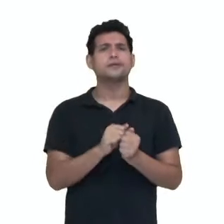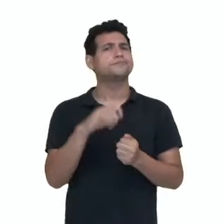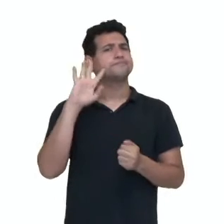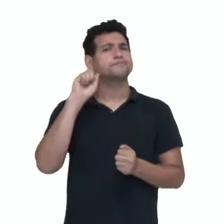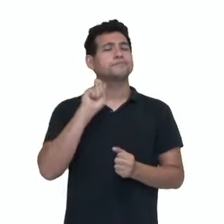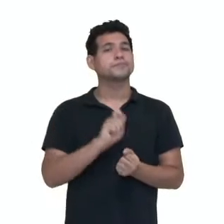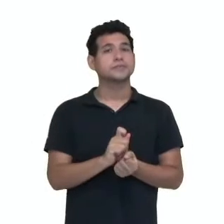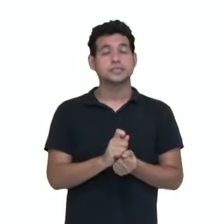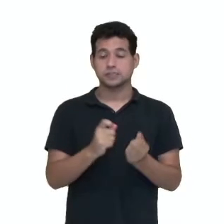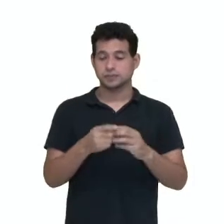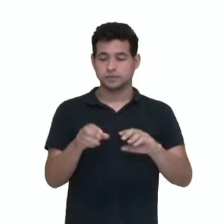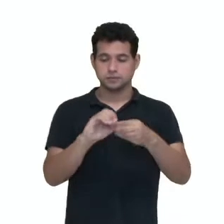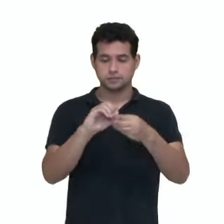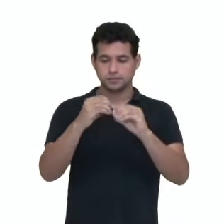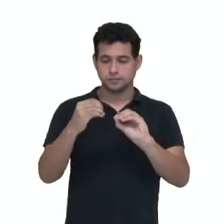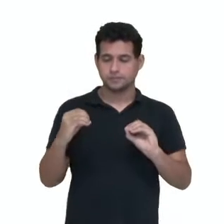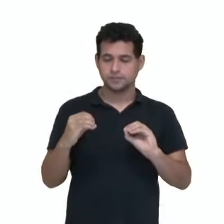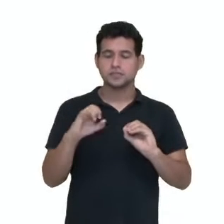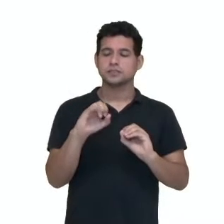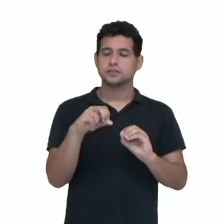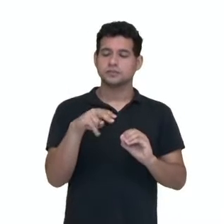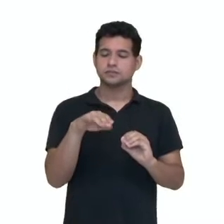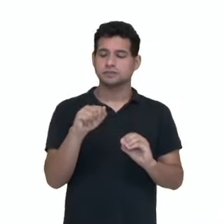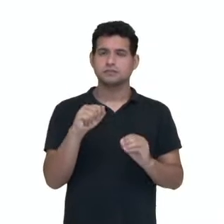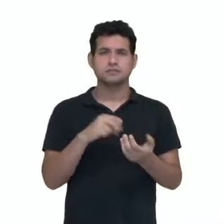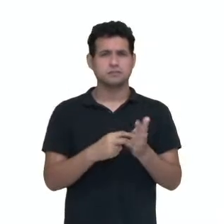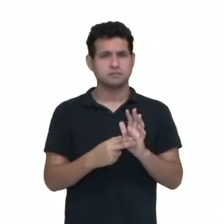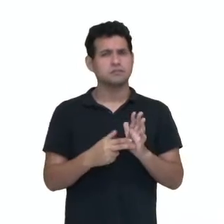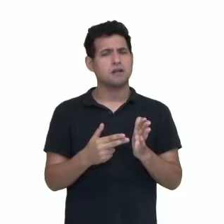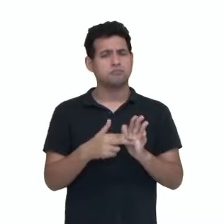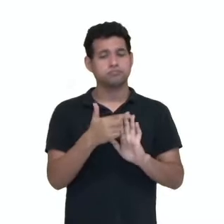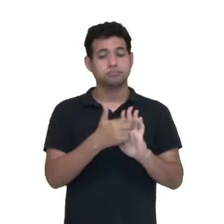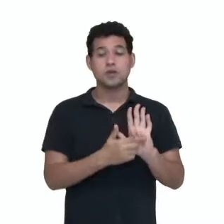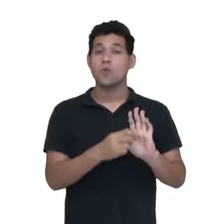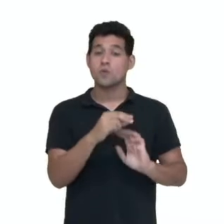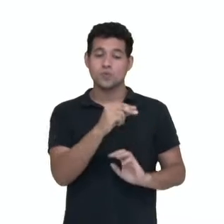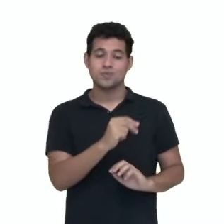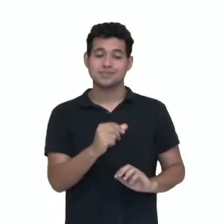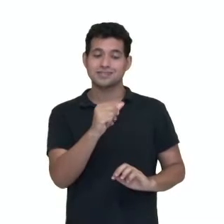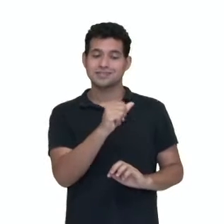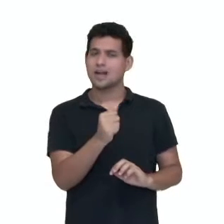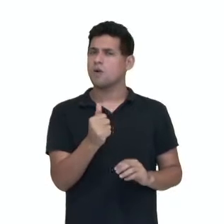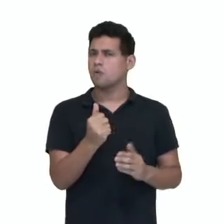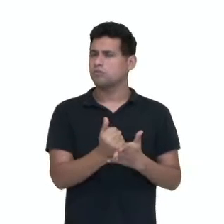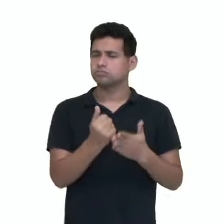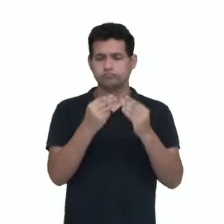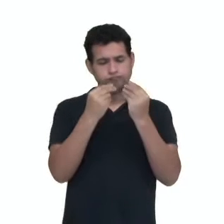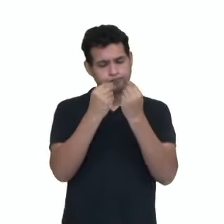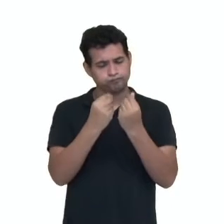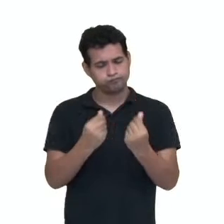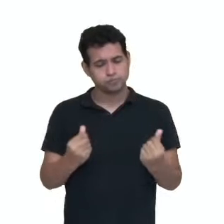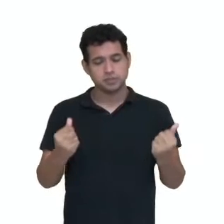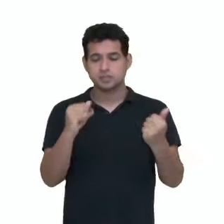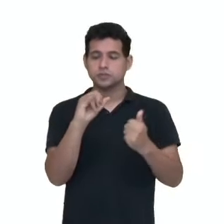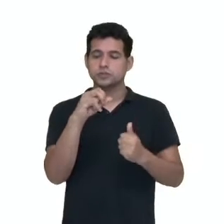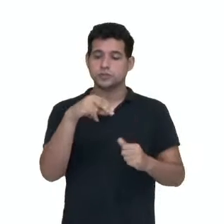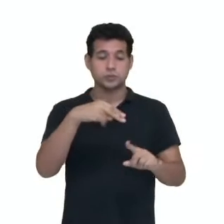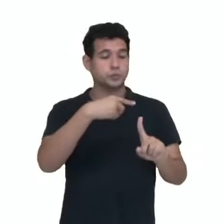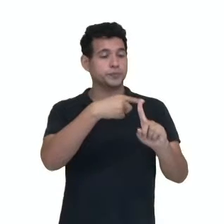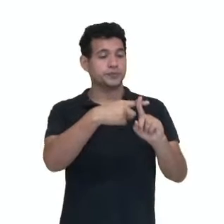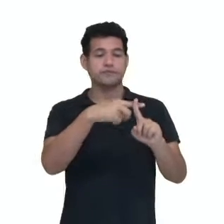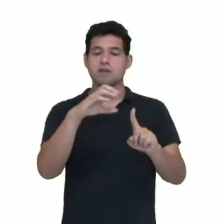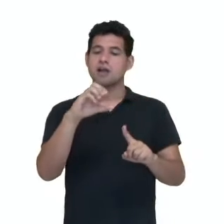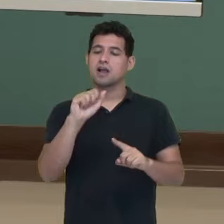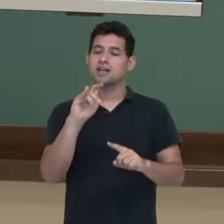acontece dissociação iônica. Isso é, a solução aquosa de um sal ou de uma base, liberando íons positivos, cátions,